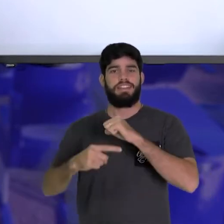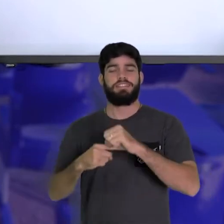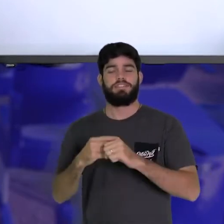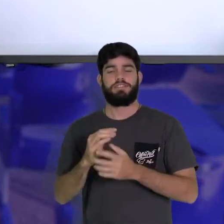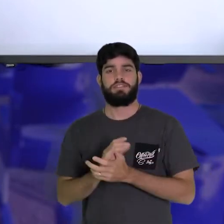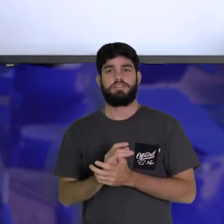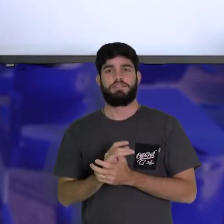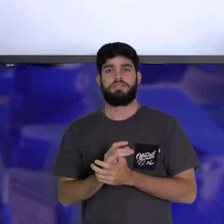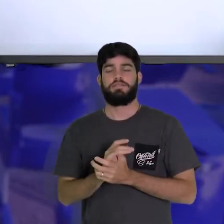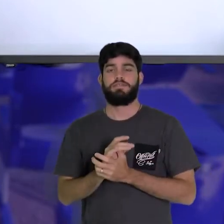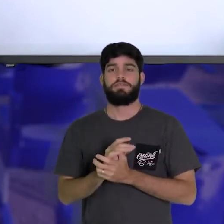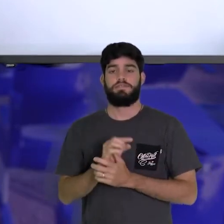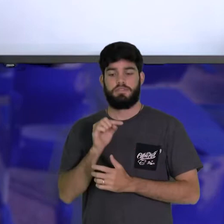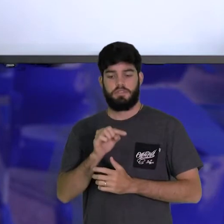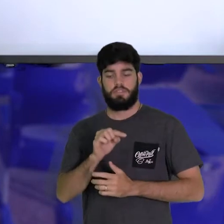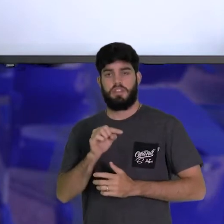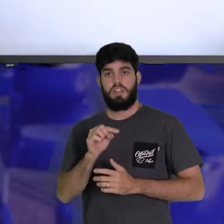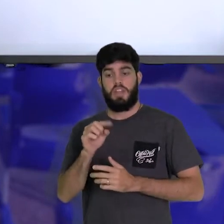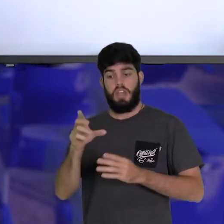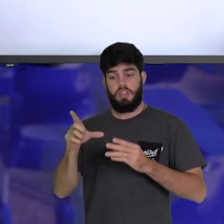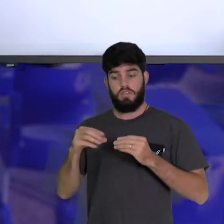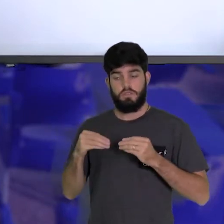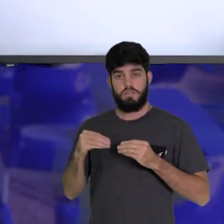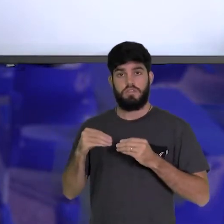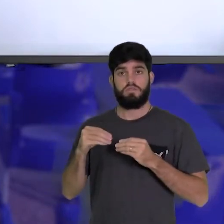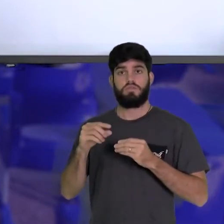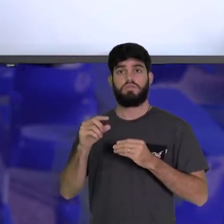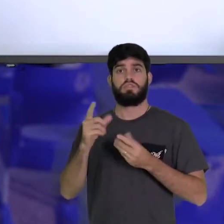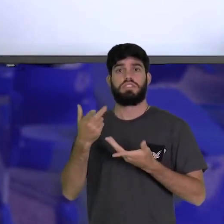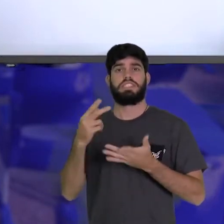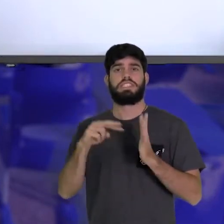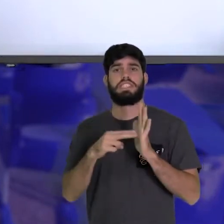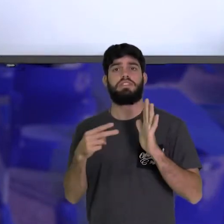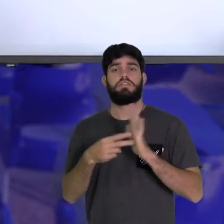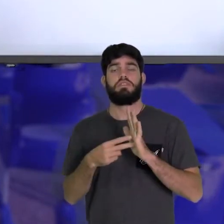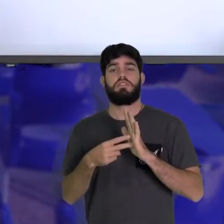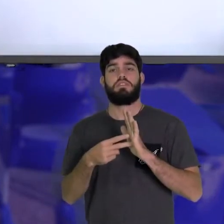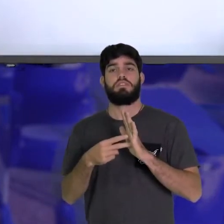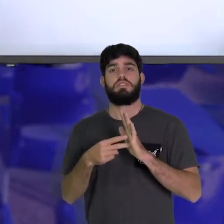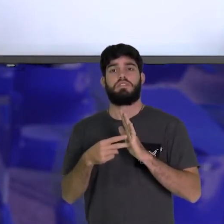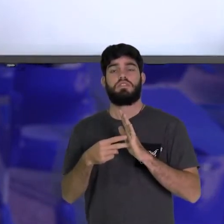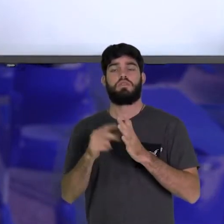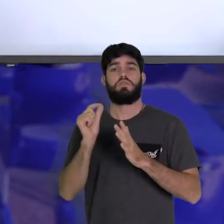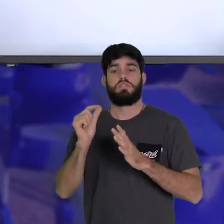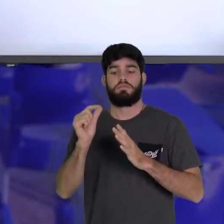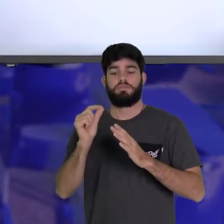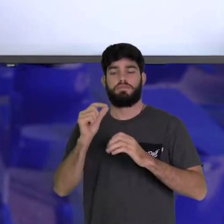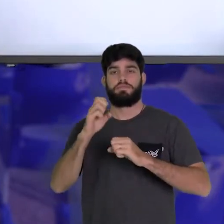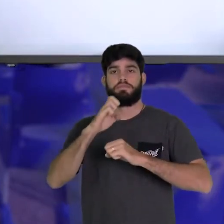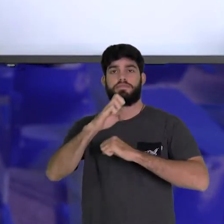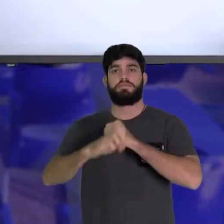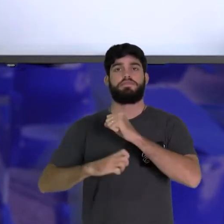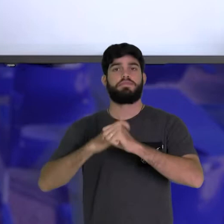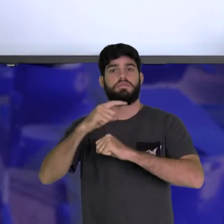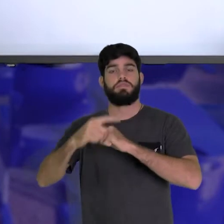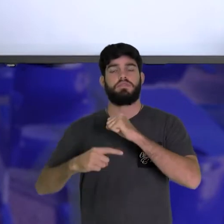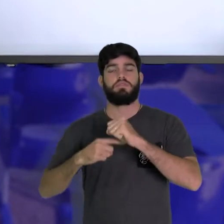negativas. Redução, recebimento de elétrons. Já,